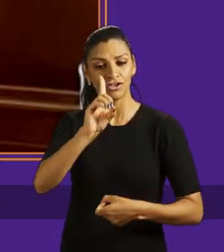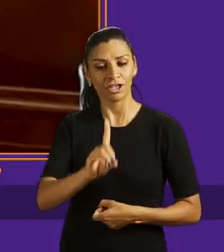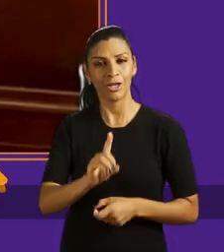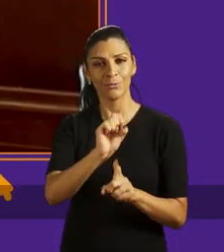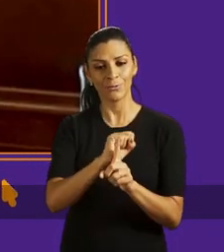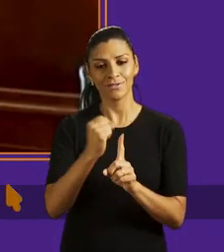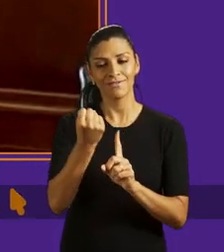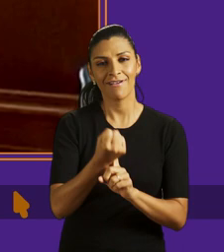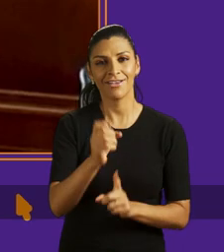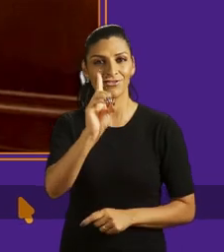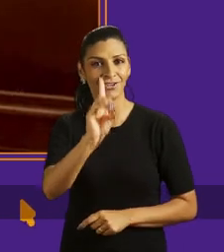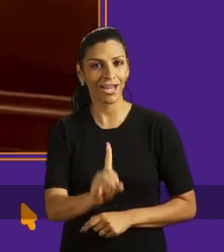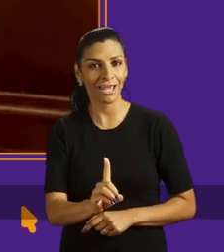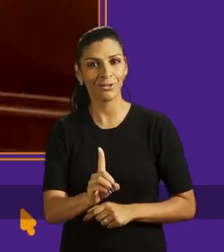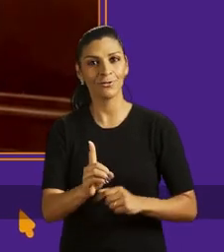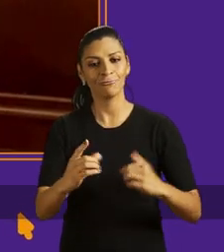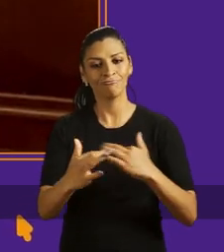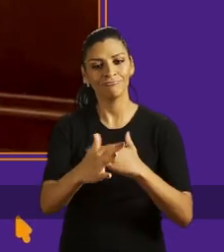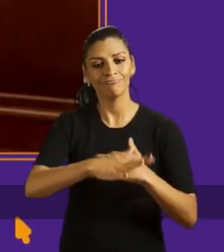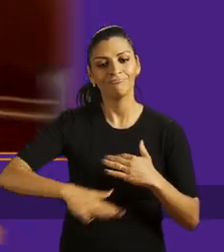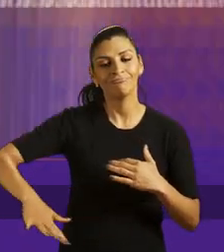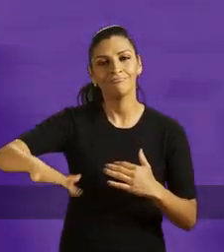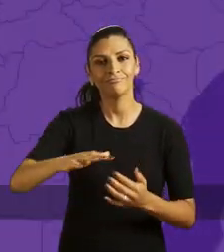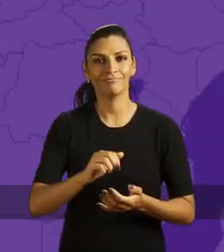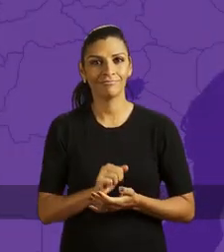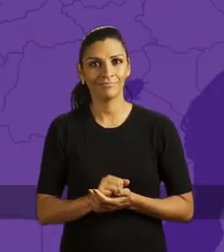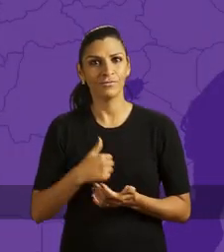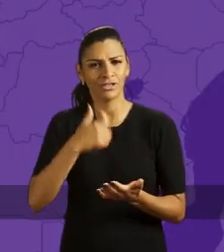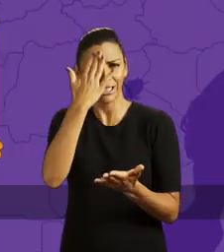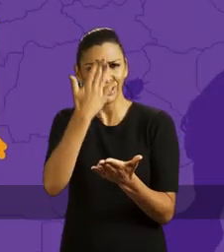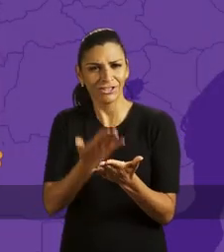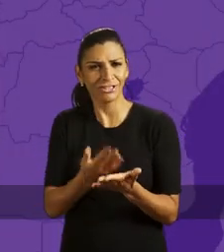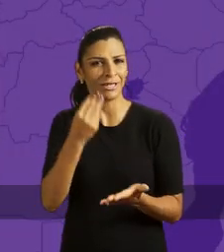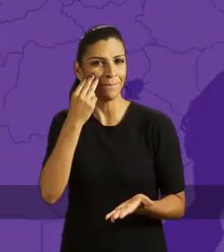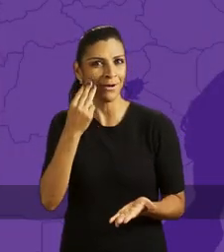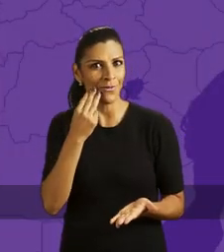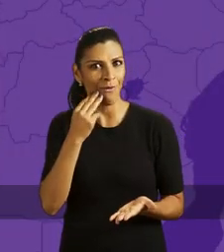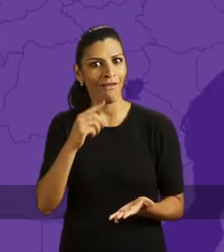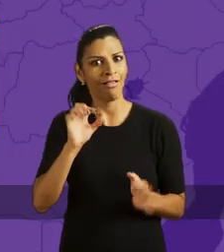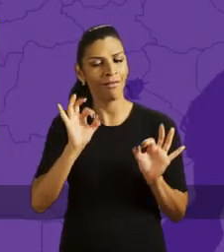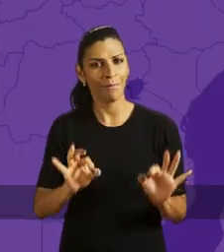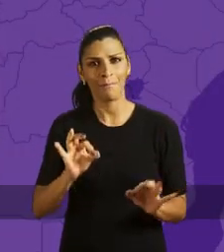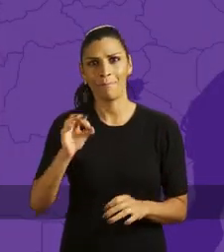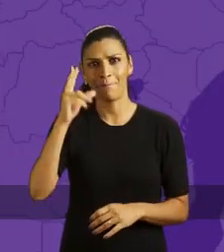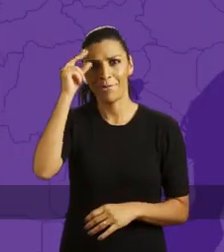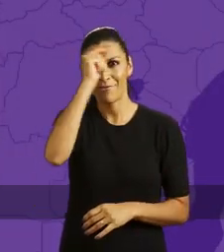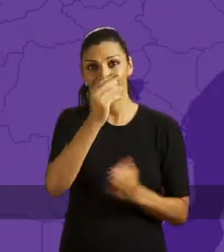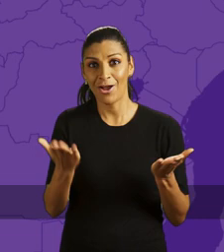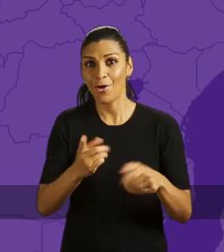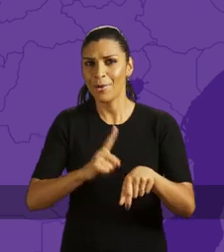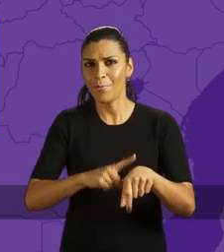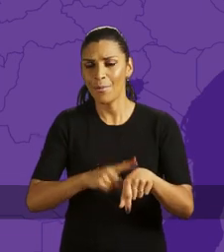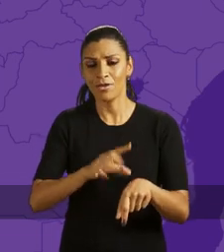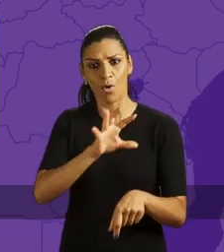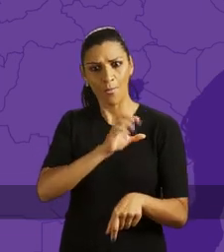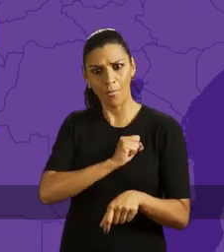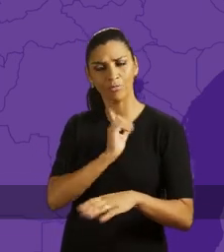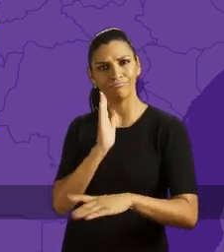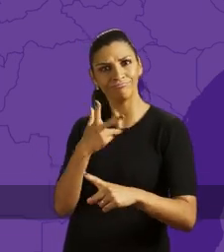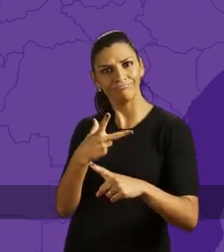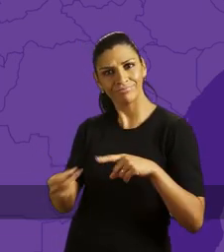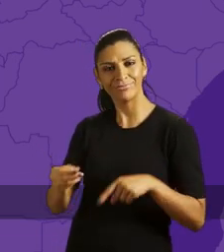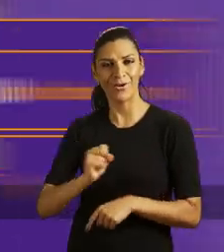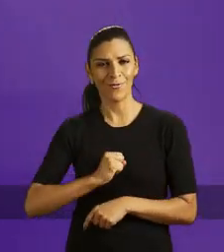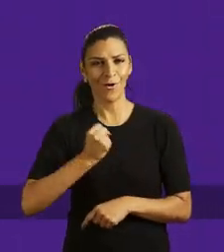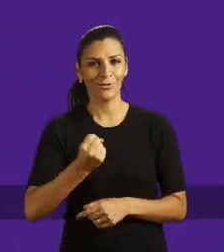direitos sociais e direitos urbanos também. Precisamos que Manu seja a próxima prefeita, porque agora é o momento de que o amor